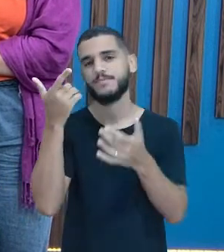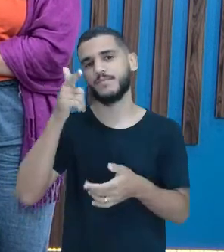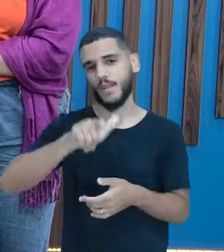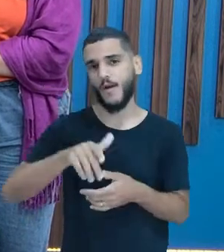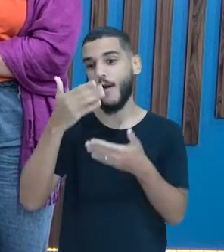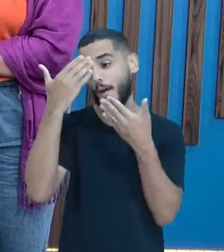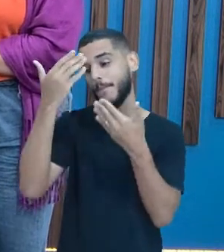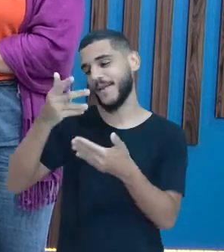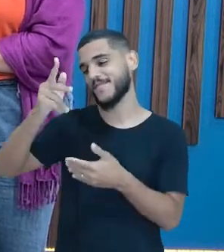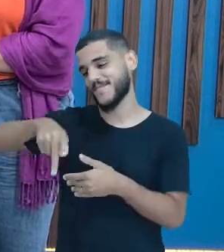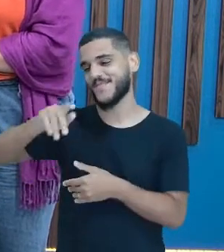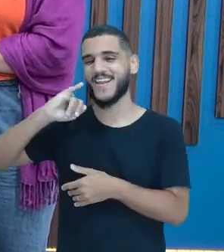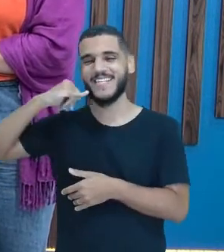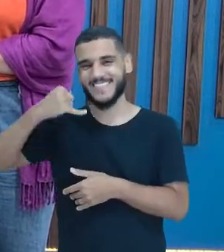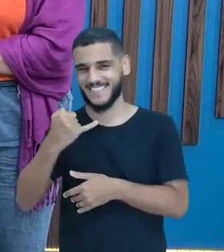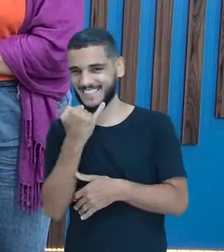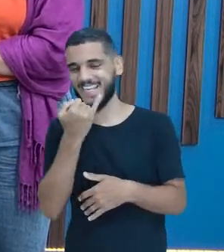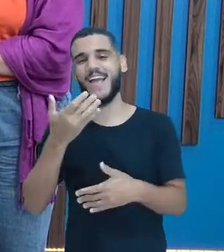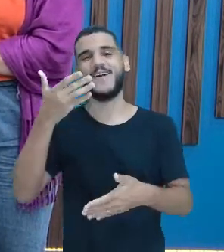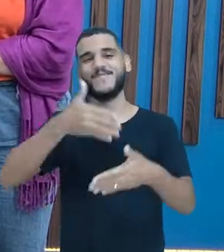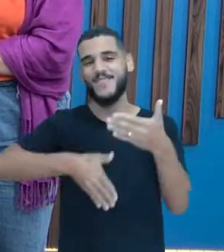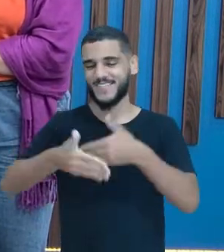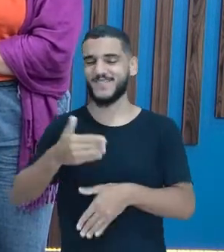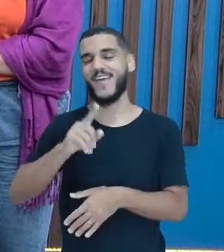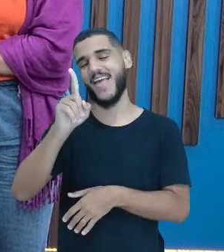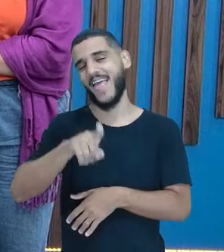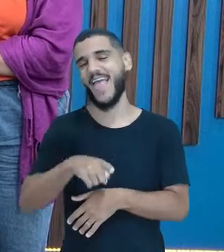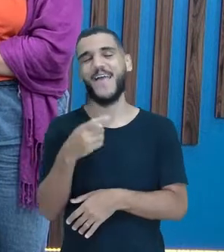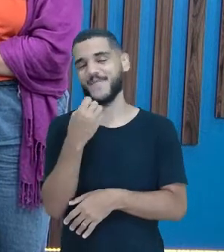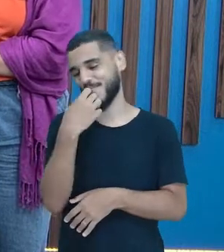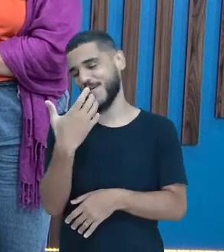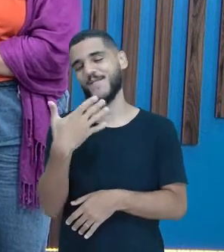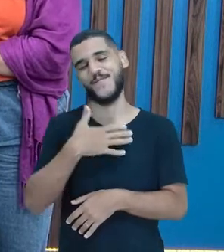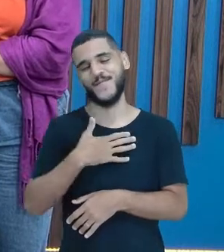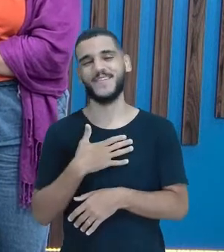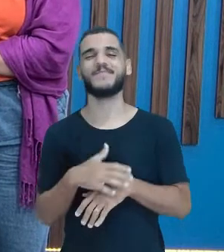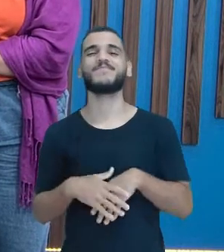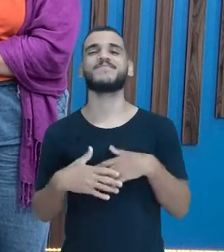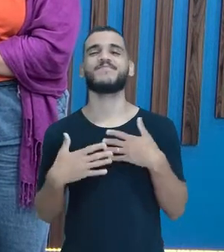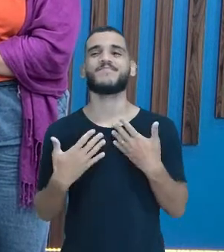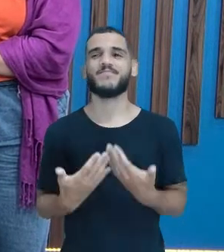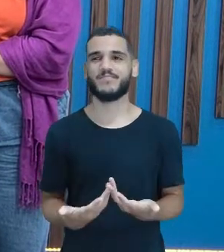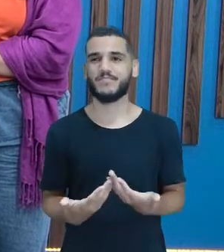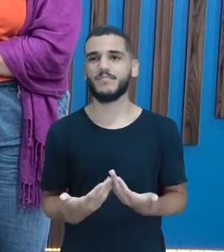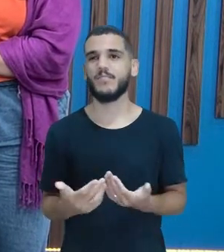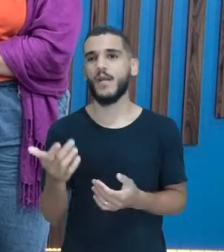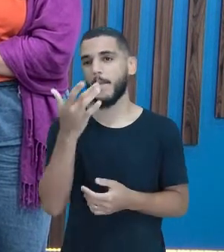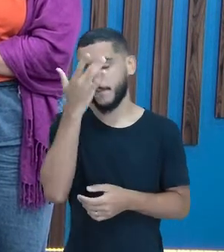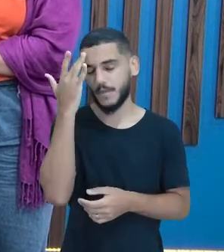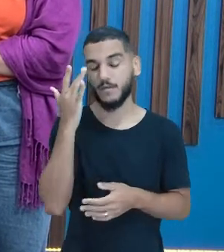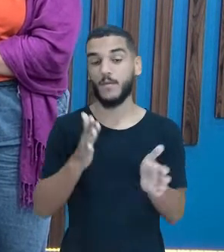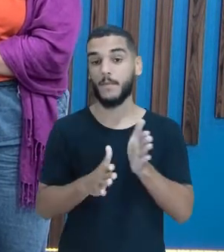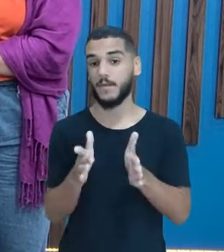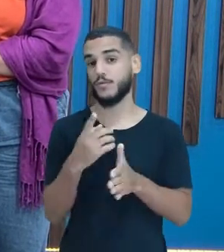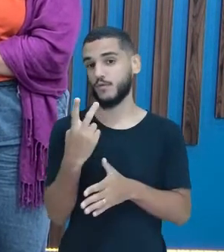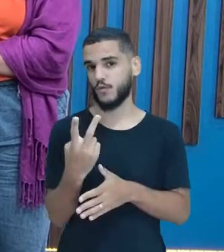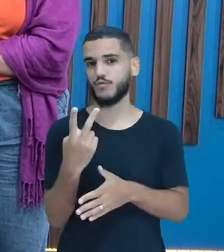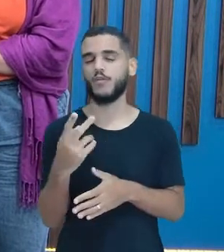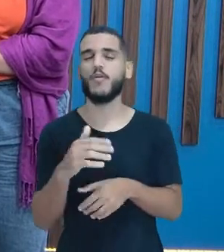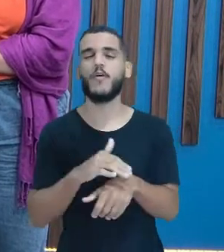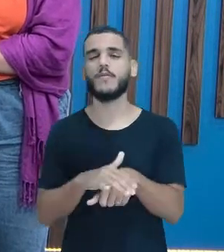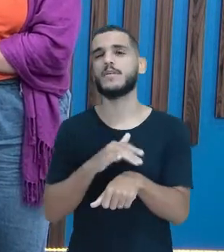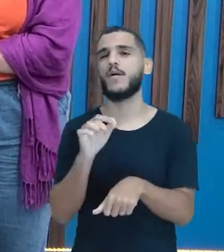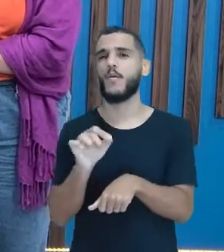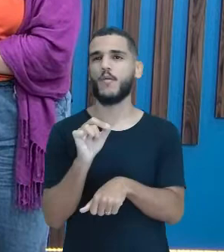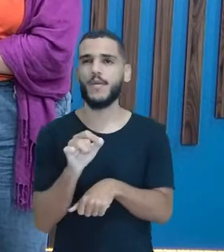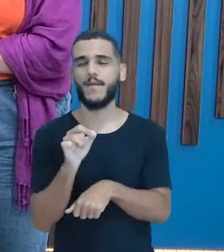obrigada Dini pela participação. É uma honra para mim. E agora para o pessoal do módulo 2, vamos conversar sobre